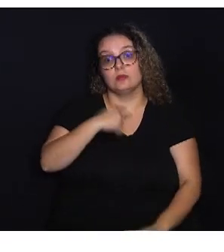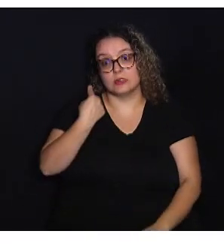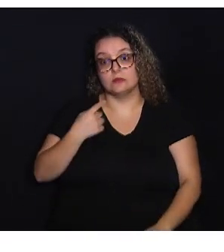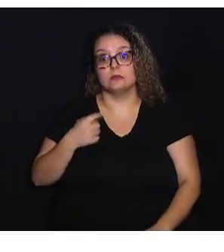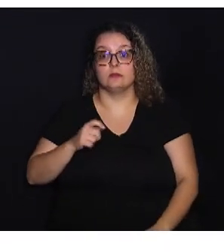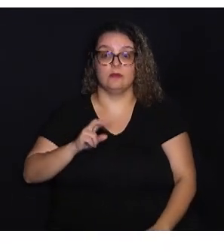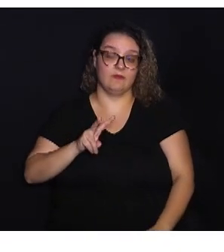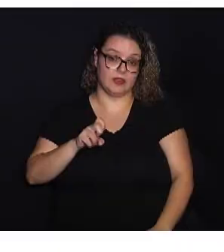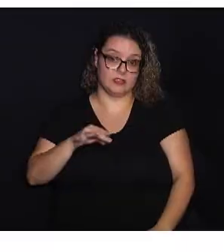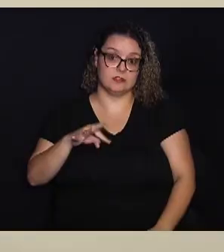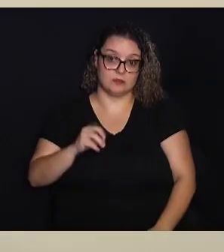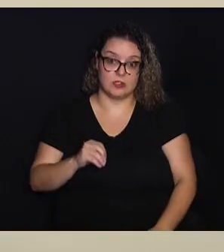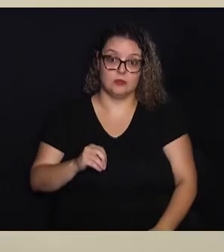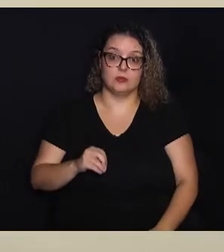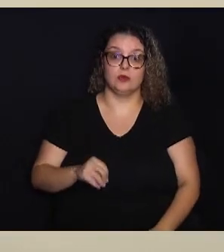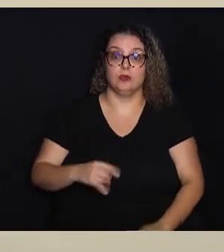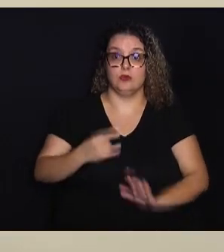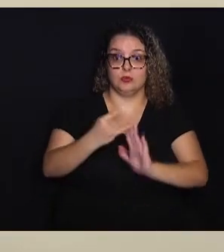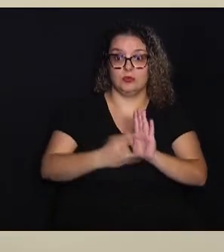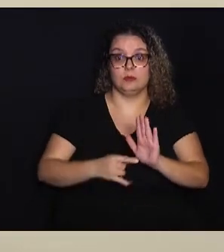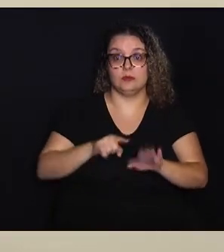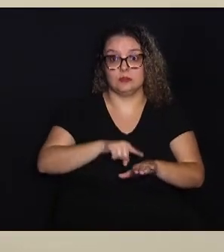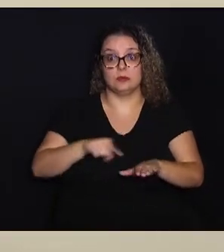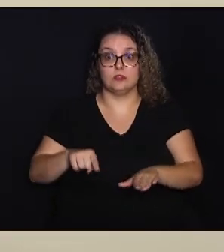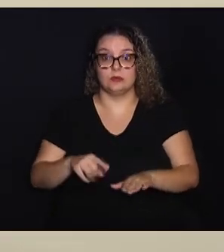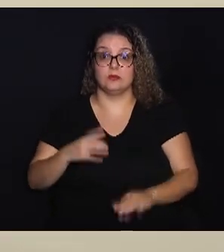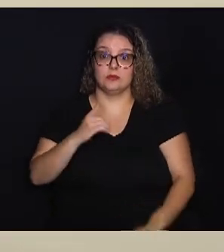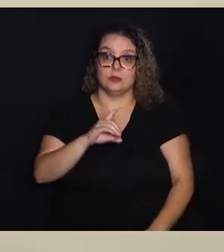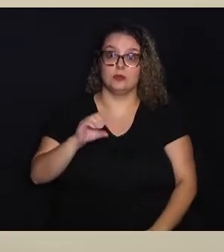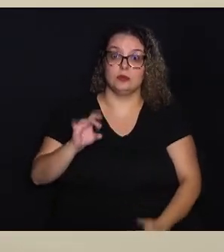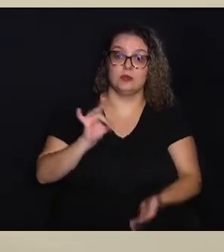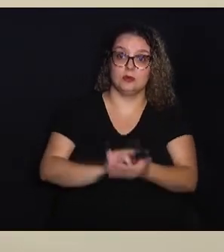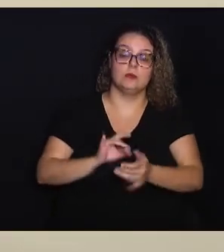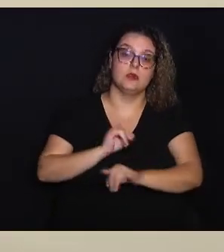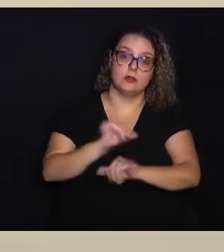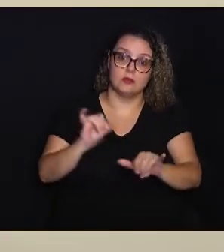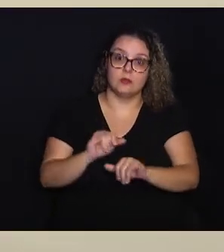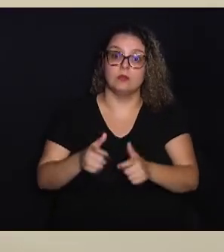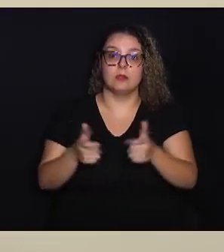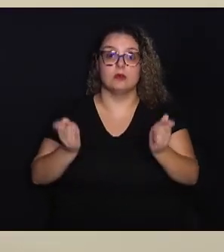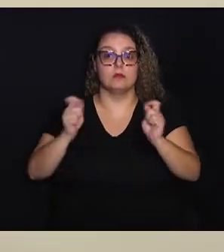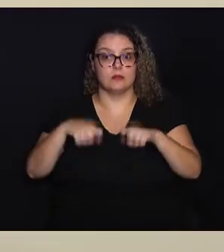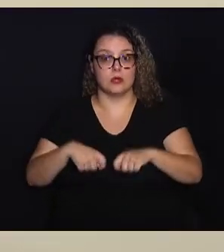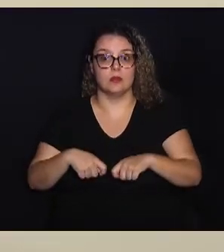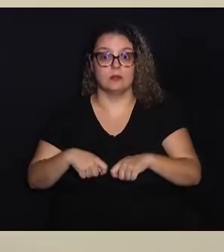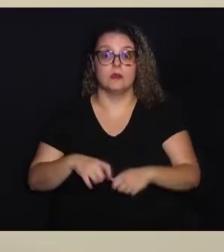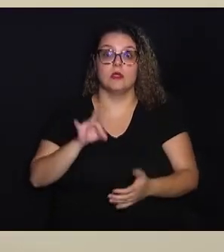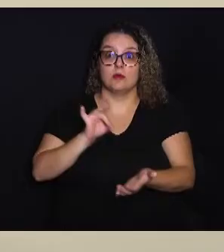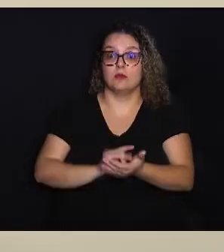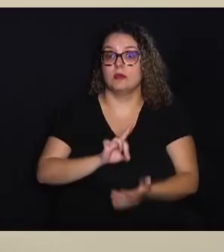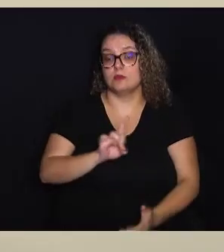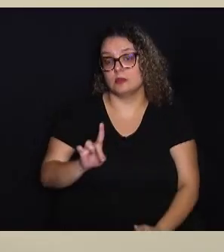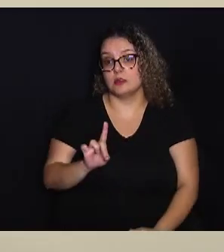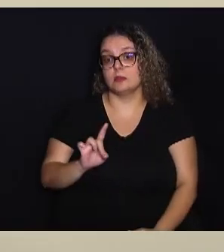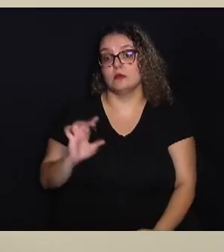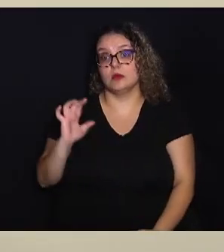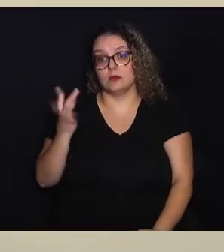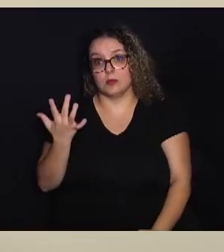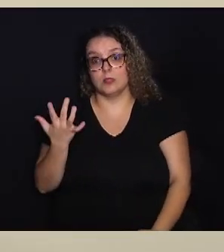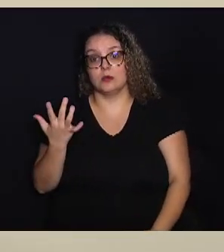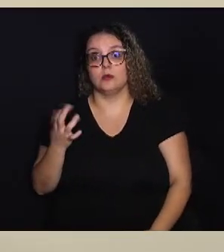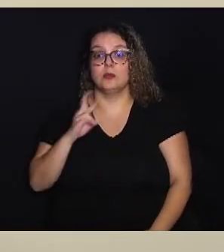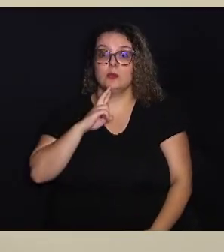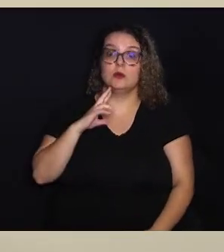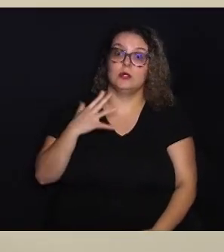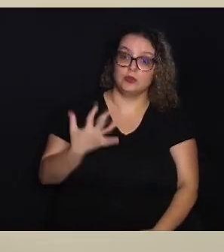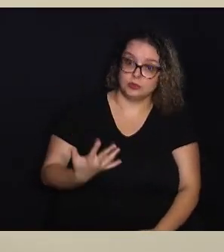vencimento do prazo O termo de exclusão foi publicado no diário oficial Mas a gente está tentando divulgar o máximo possível Para que realmente não ocorra